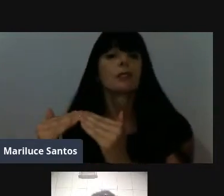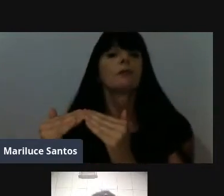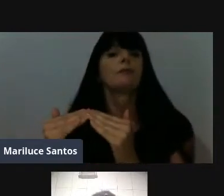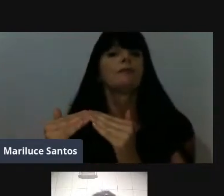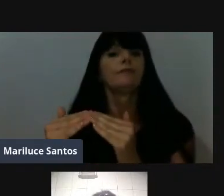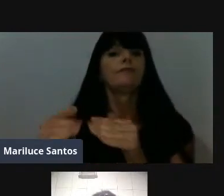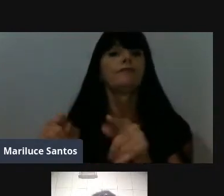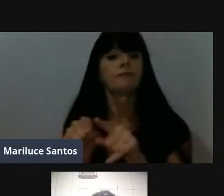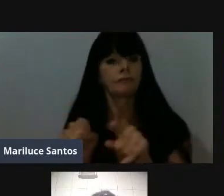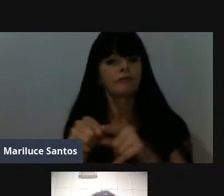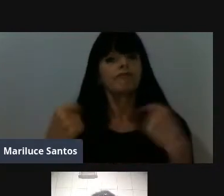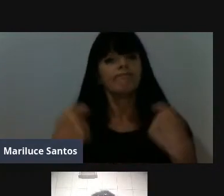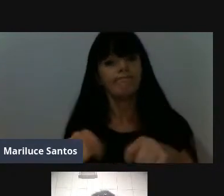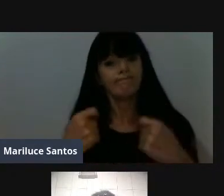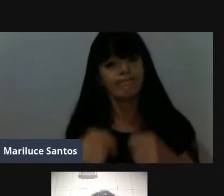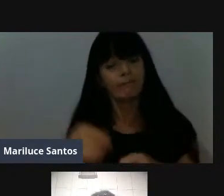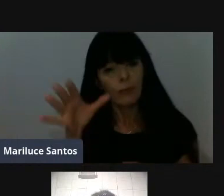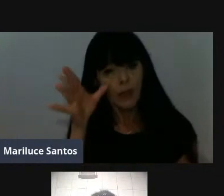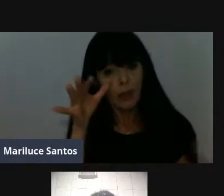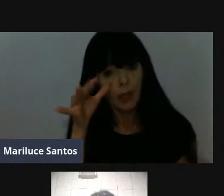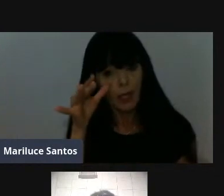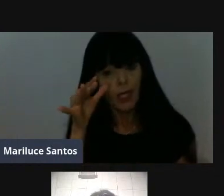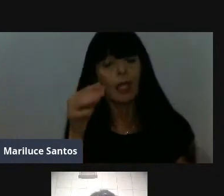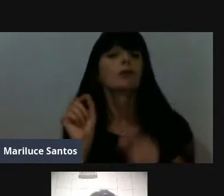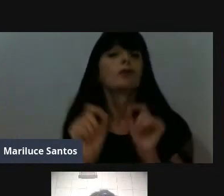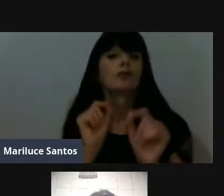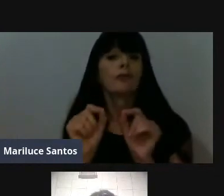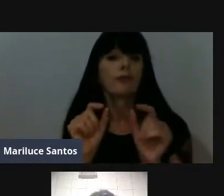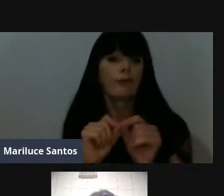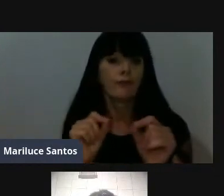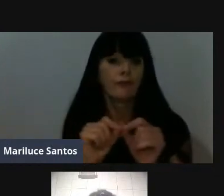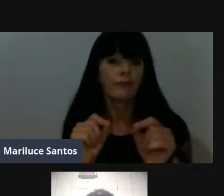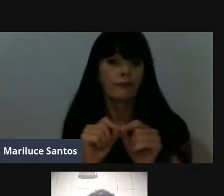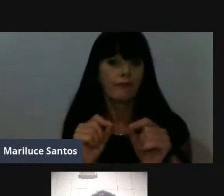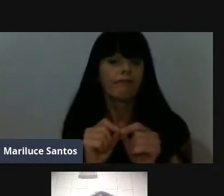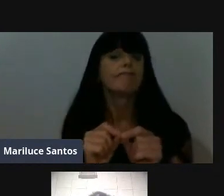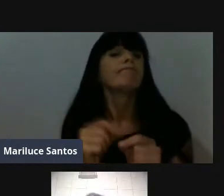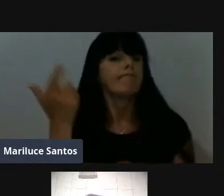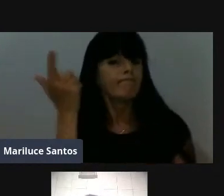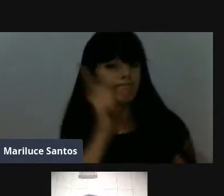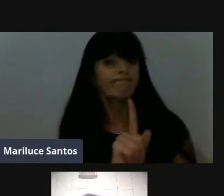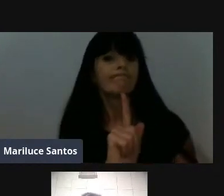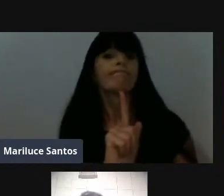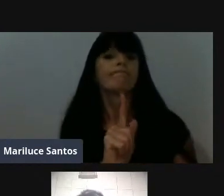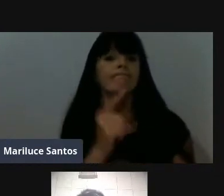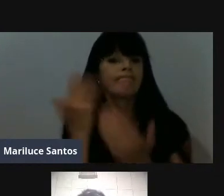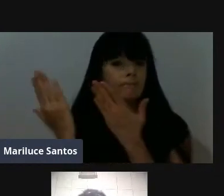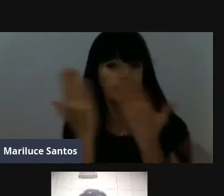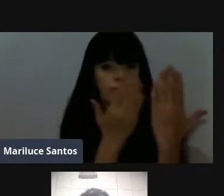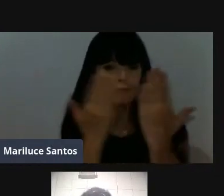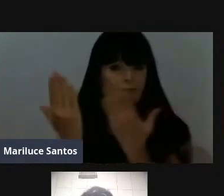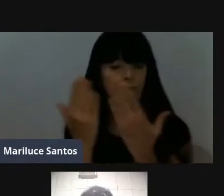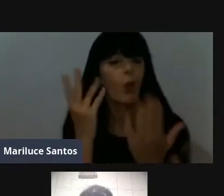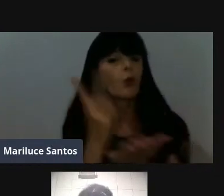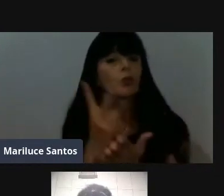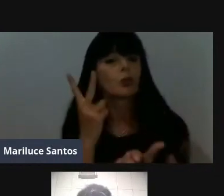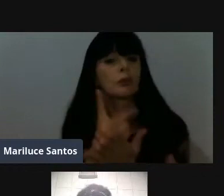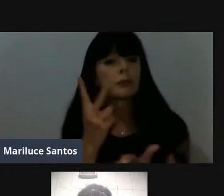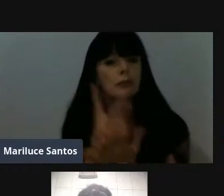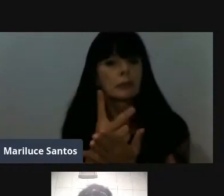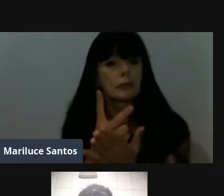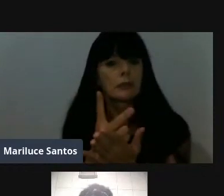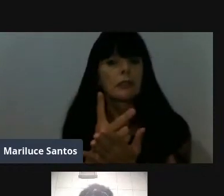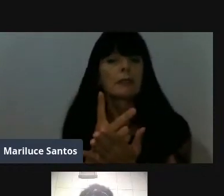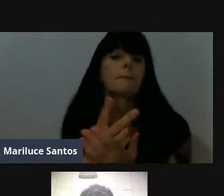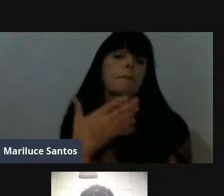a gente tem que ter interesse pelo que a gente faz, né? se desdobrar mesmo, dá o meu, eu sempre, né?